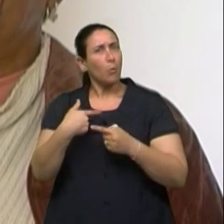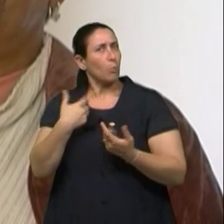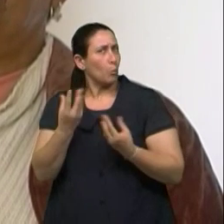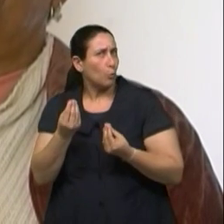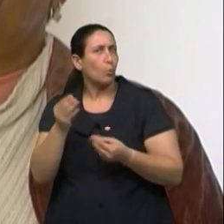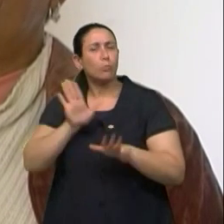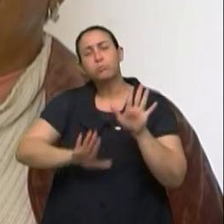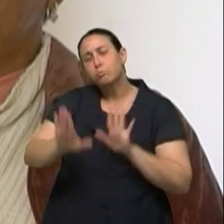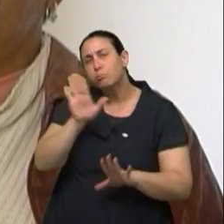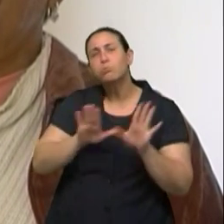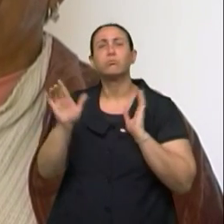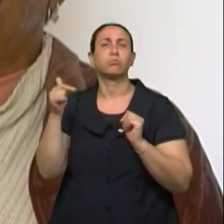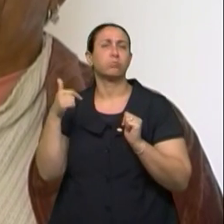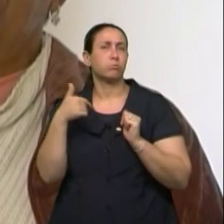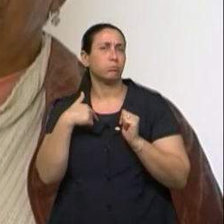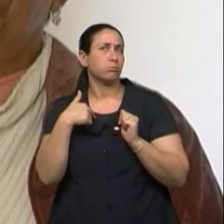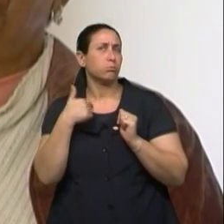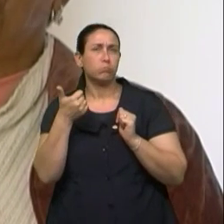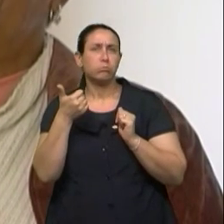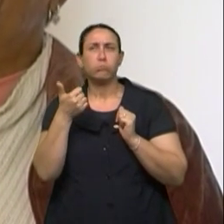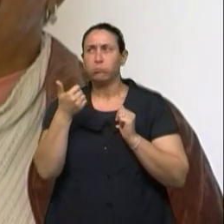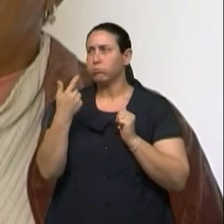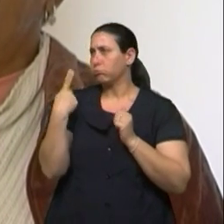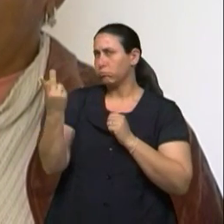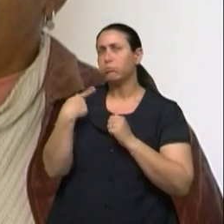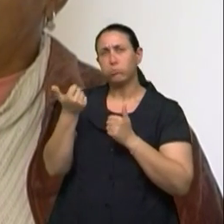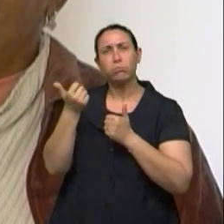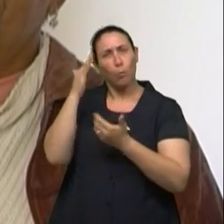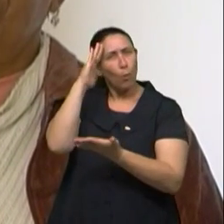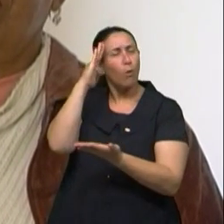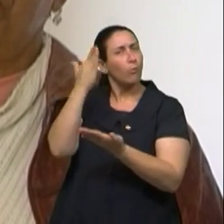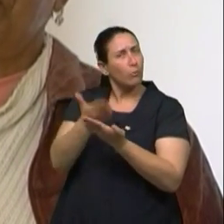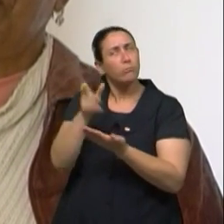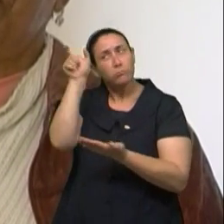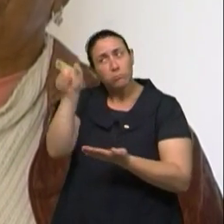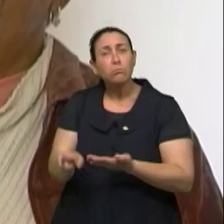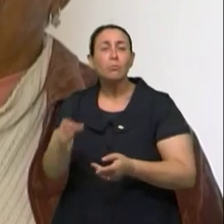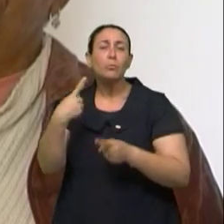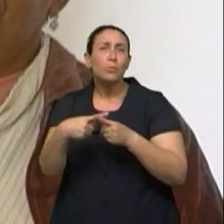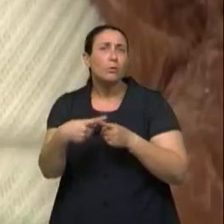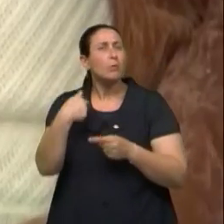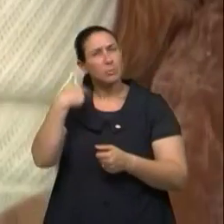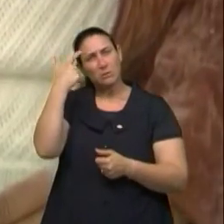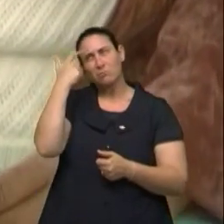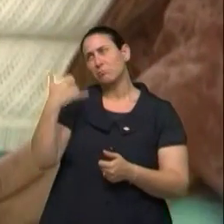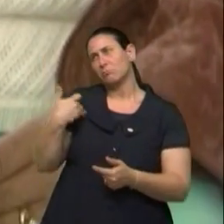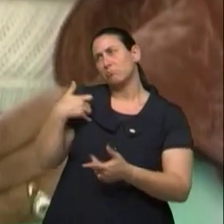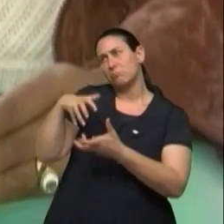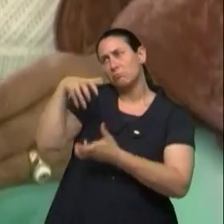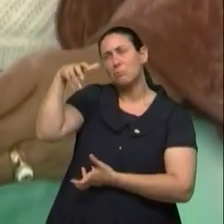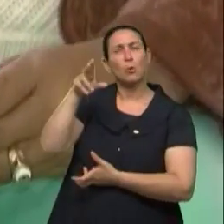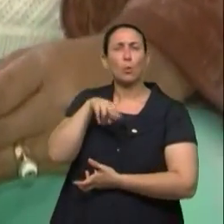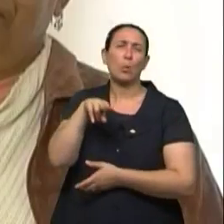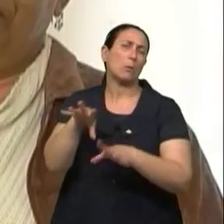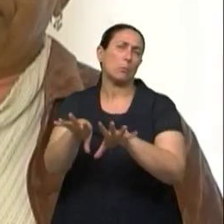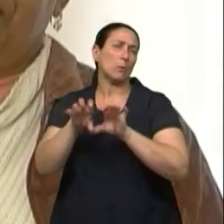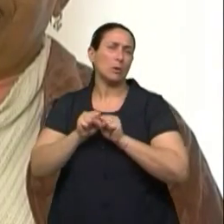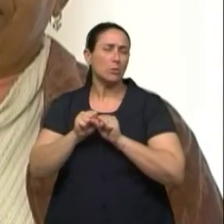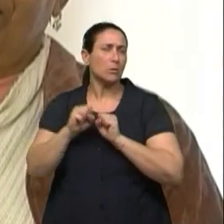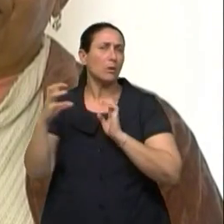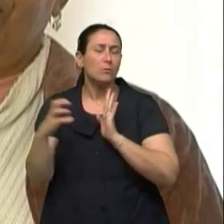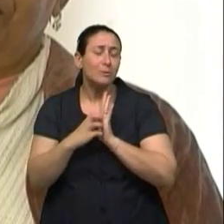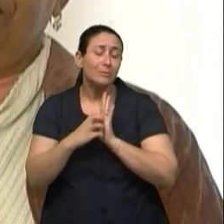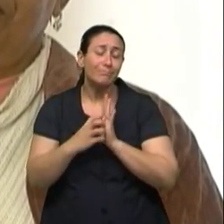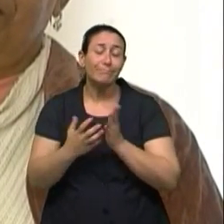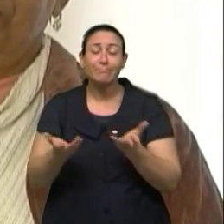nos meus relacionamentos com ele. Eu procurei confiar nele, porque eu achei que pessoas de idade não iam pegar o HIV. Olha, o